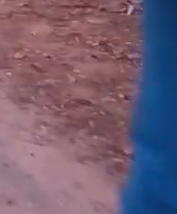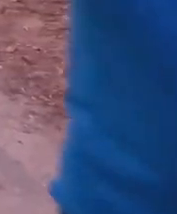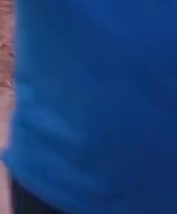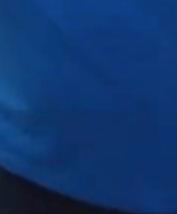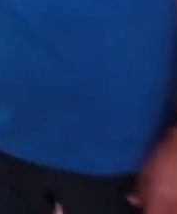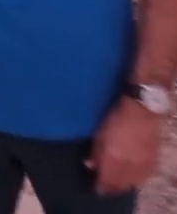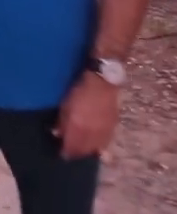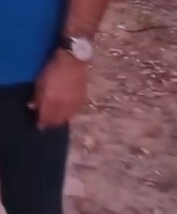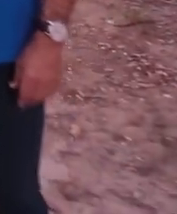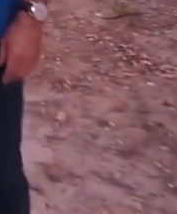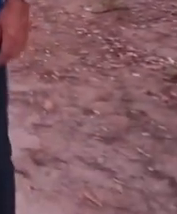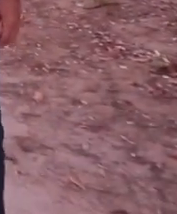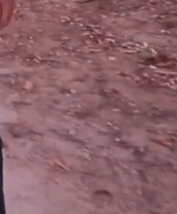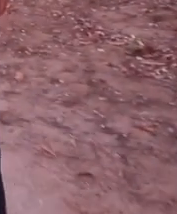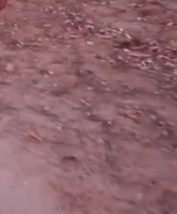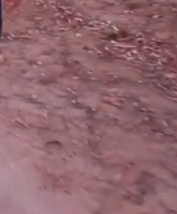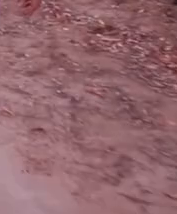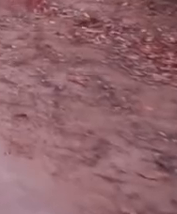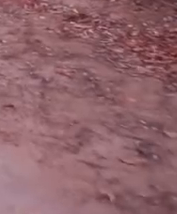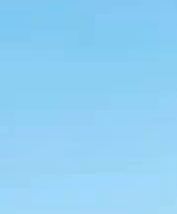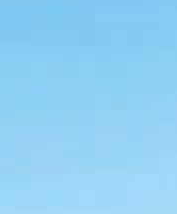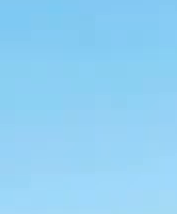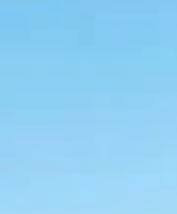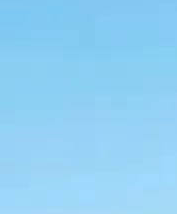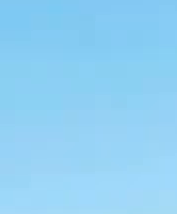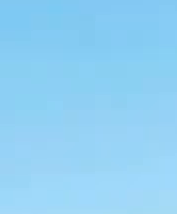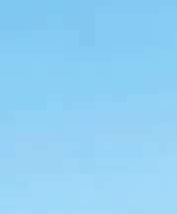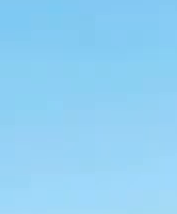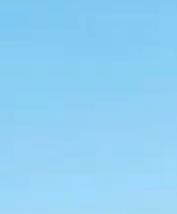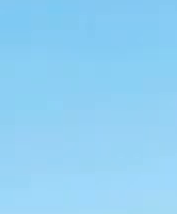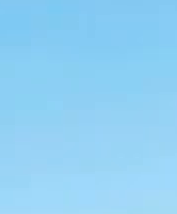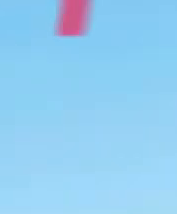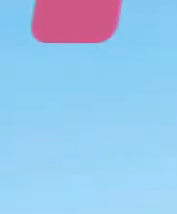é Rosalba, Ciarline.